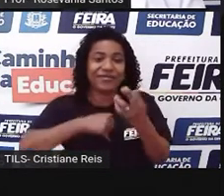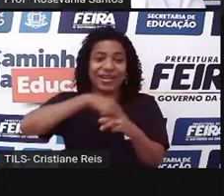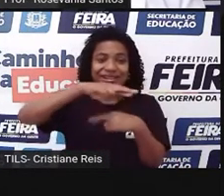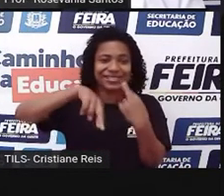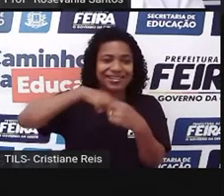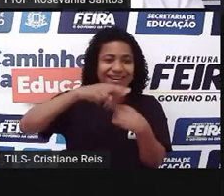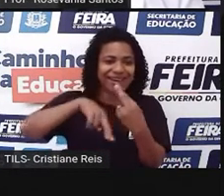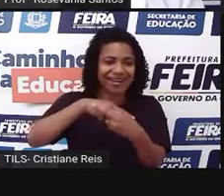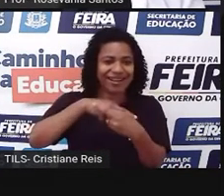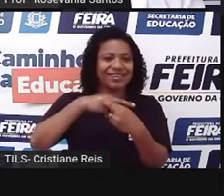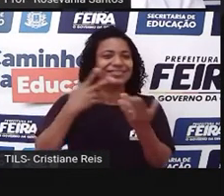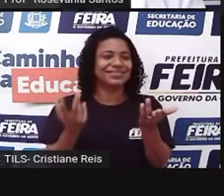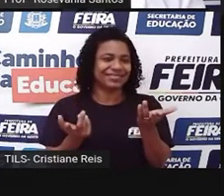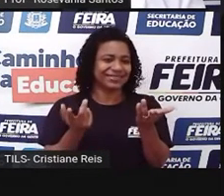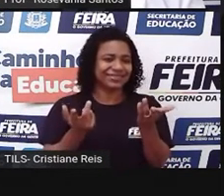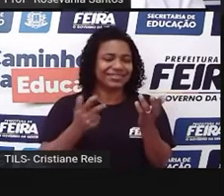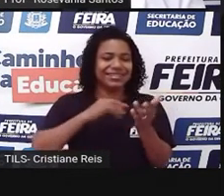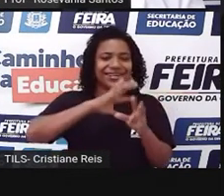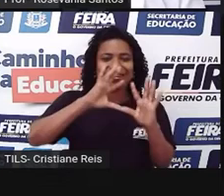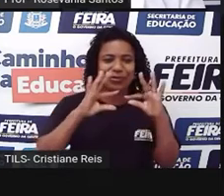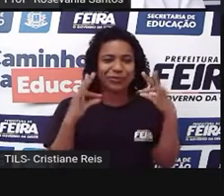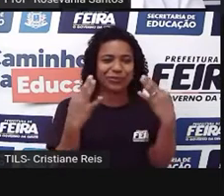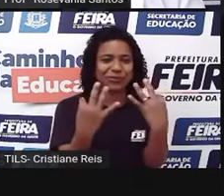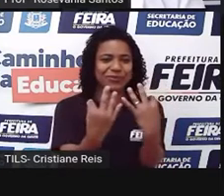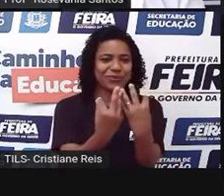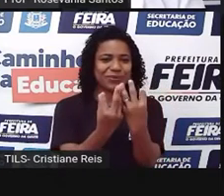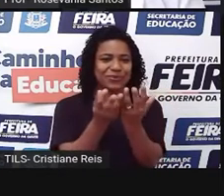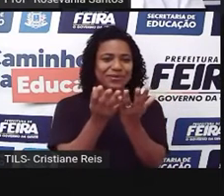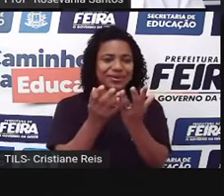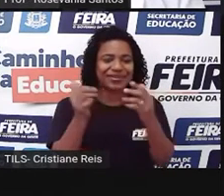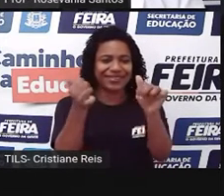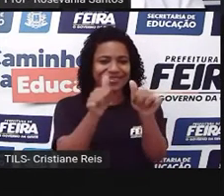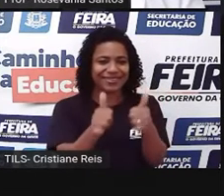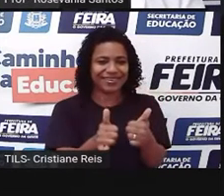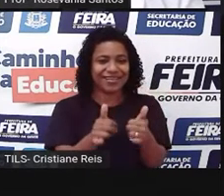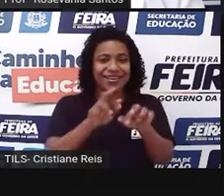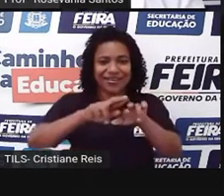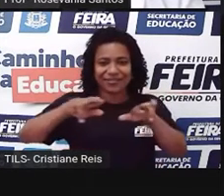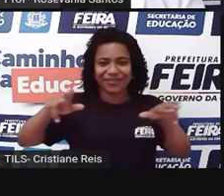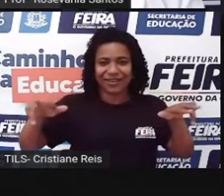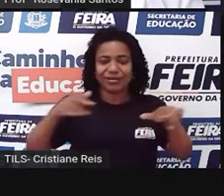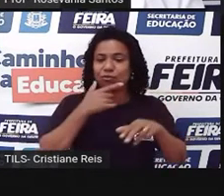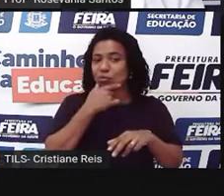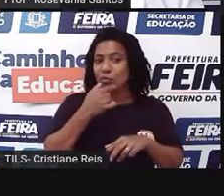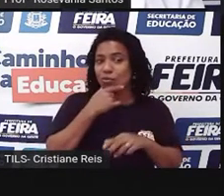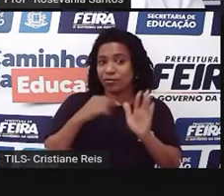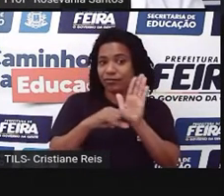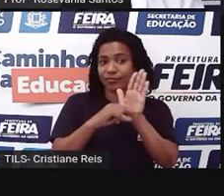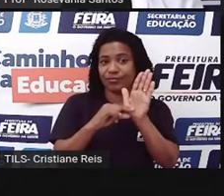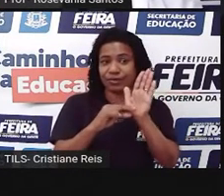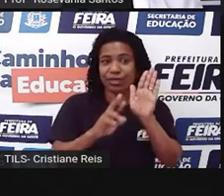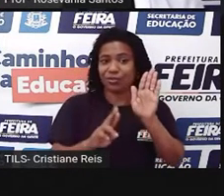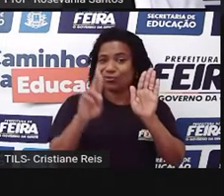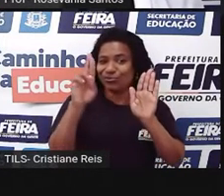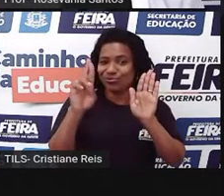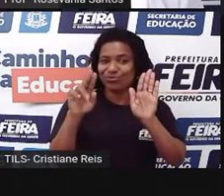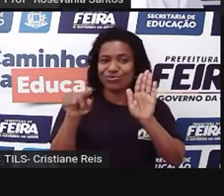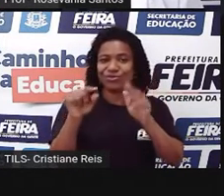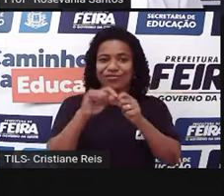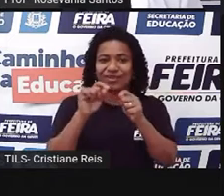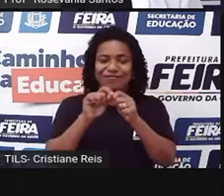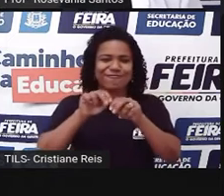figuras de barro inventadas pelo mestre Vitalino, ó, aqui tem um monte de imagem, né,